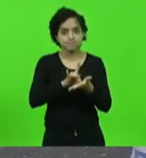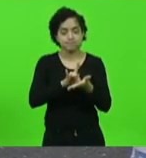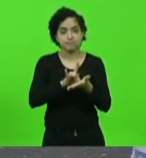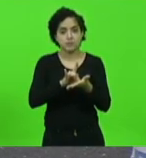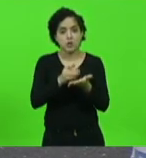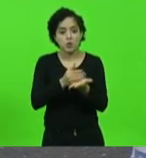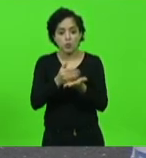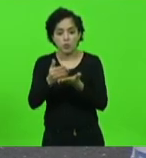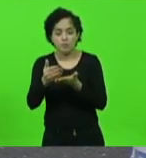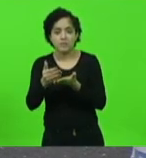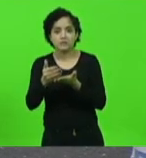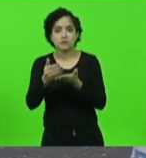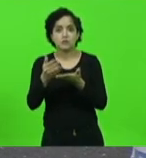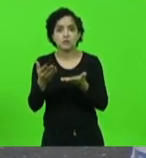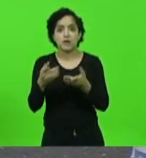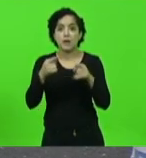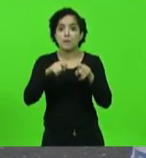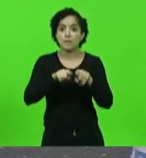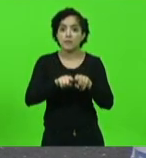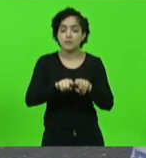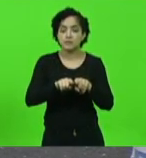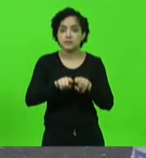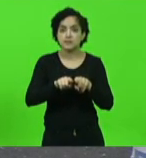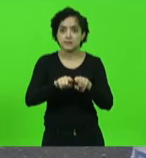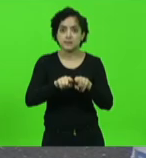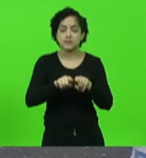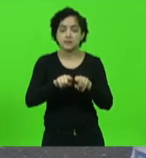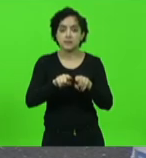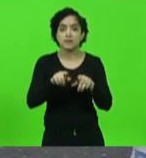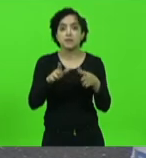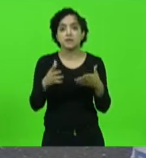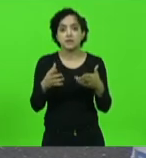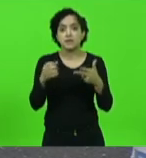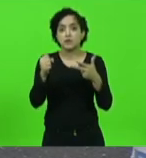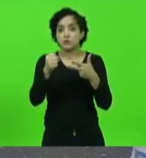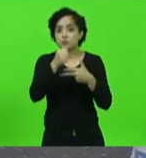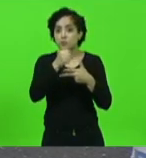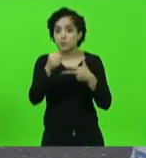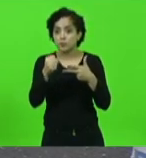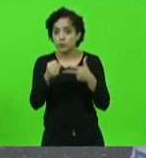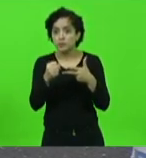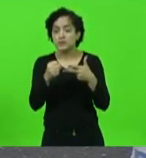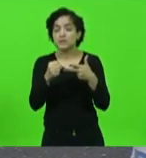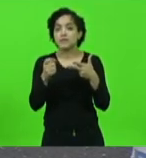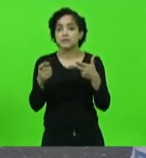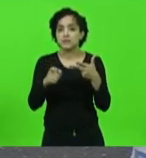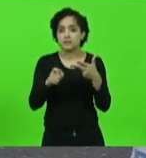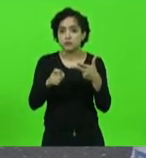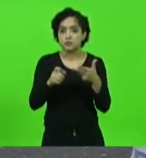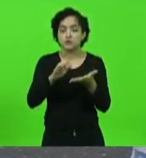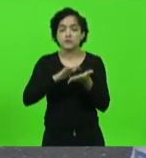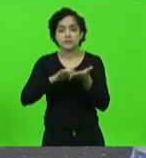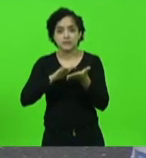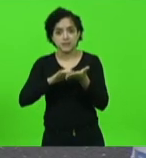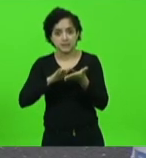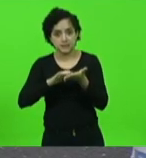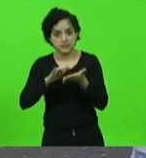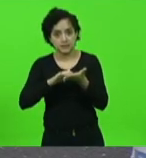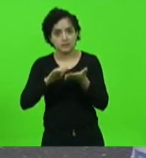parceria que envolve além do poder executivo estadual através da secretaria de